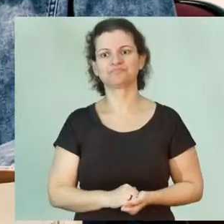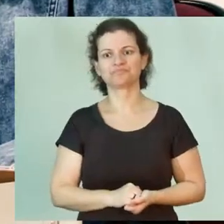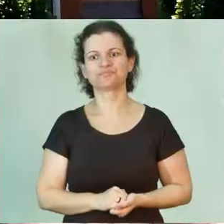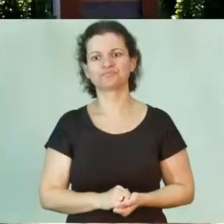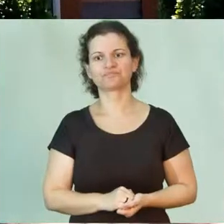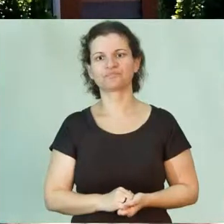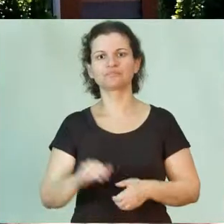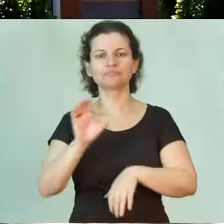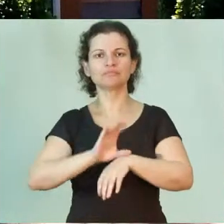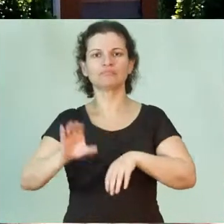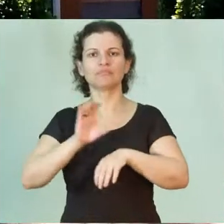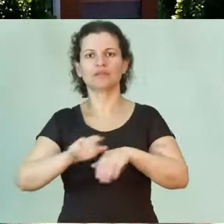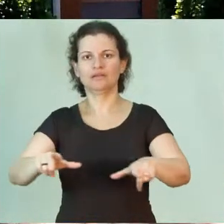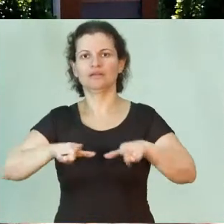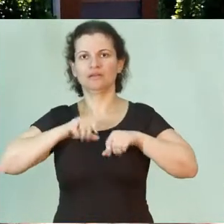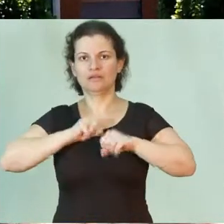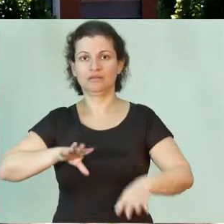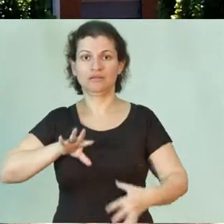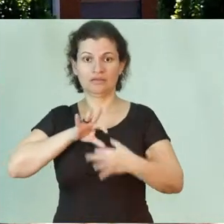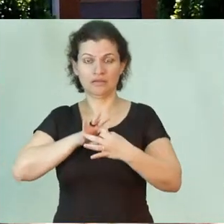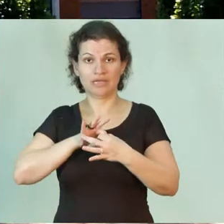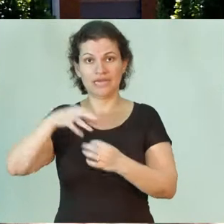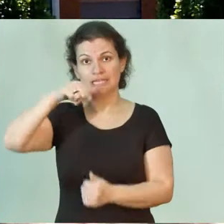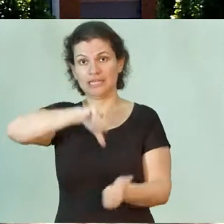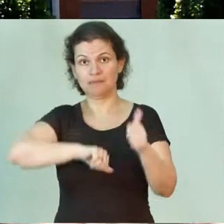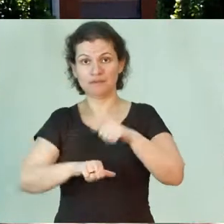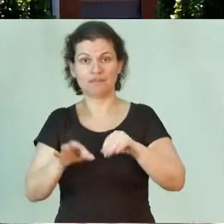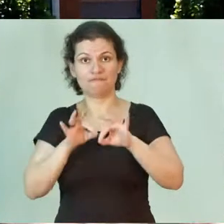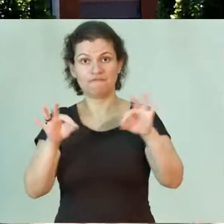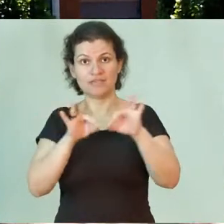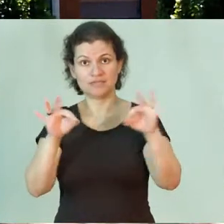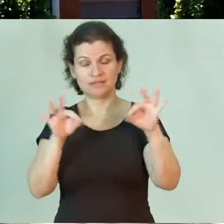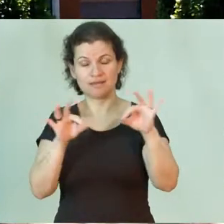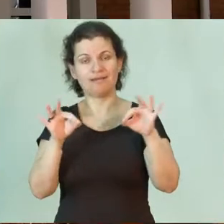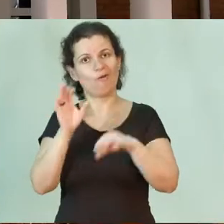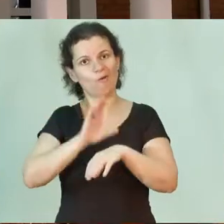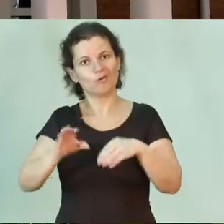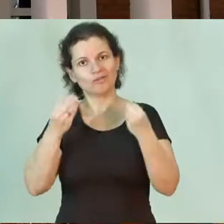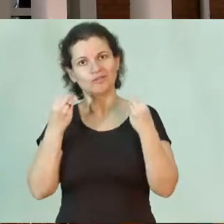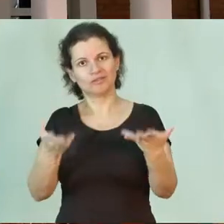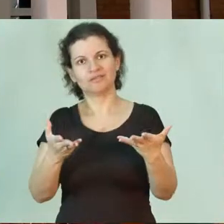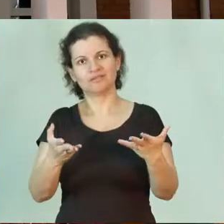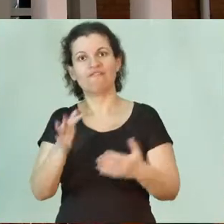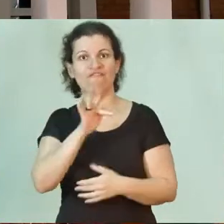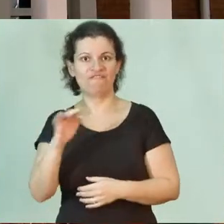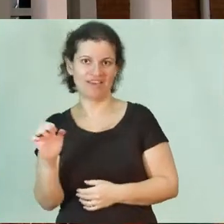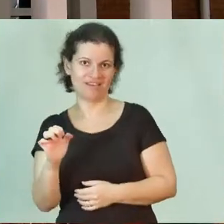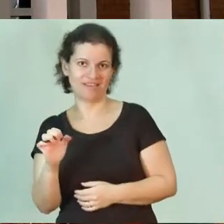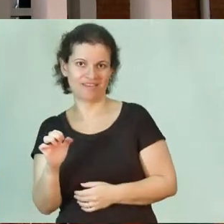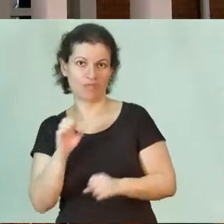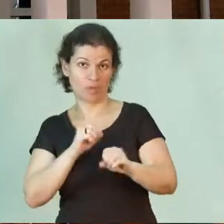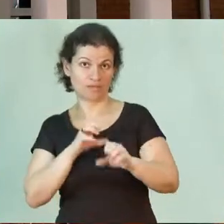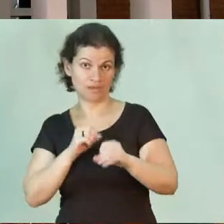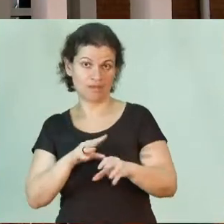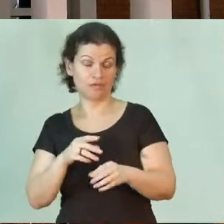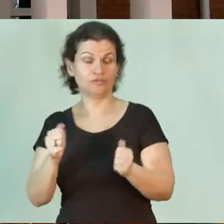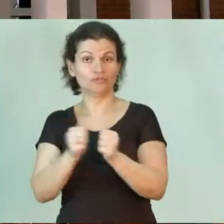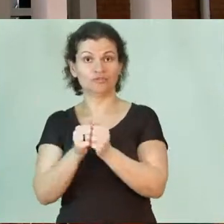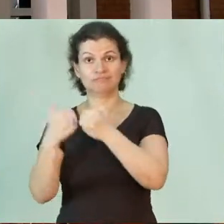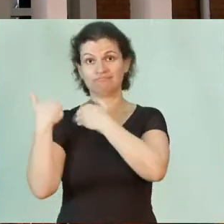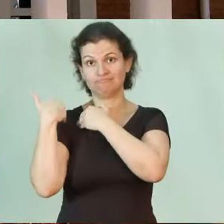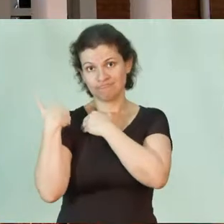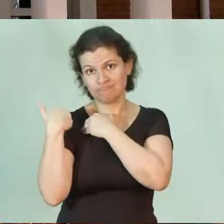O curso de licenciatura integrada em Química e Física é um curso oferecido pela Faculdade de Educação em